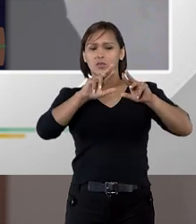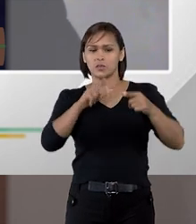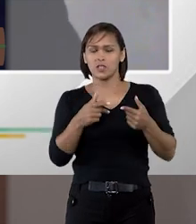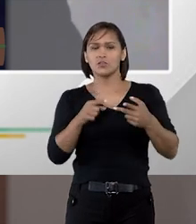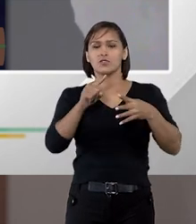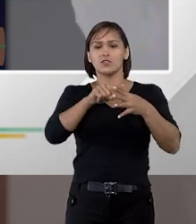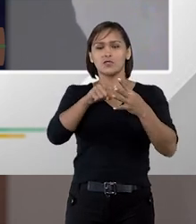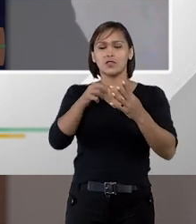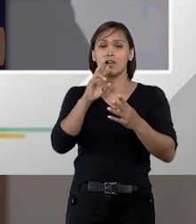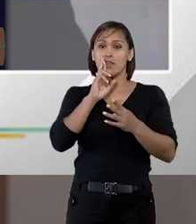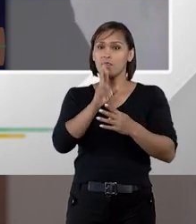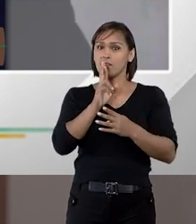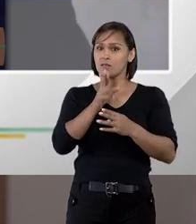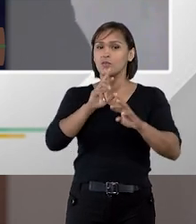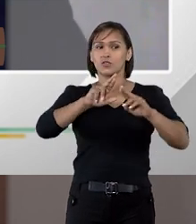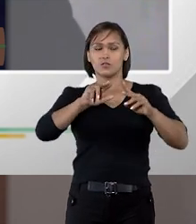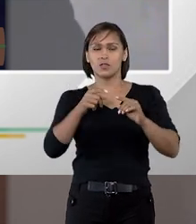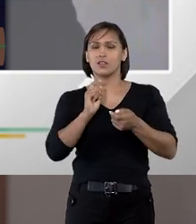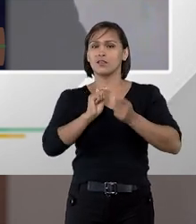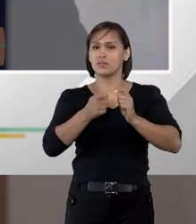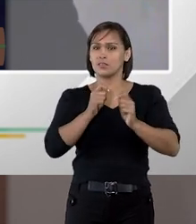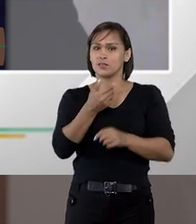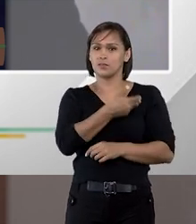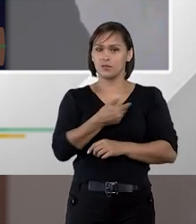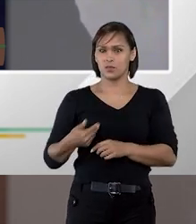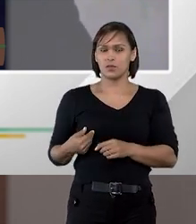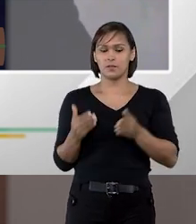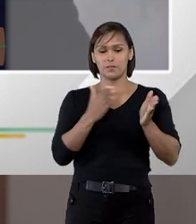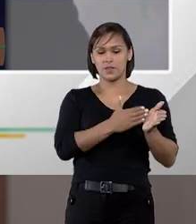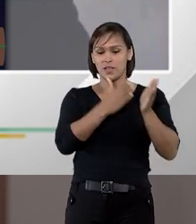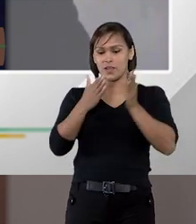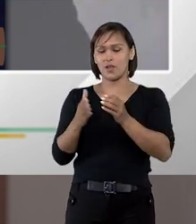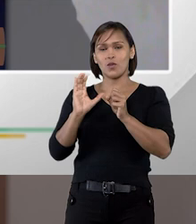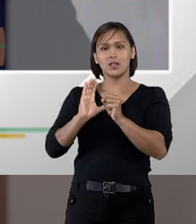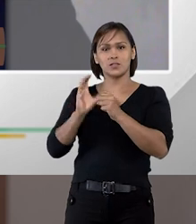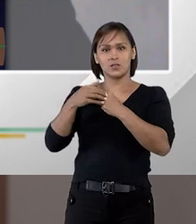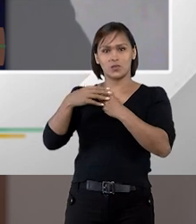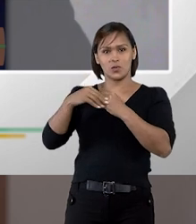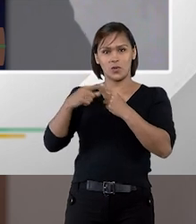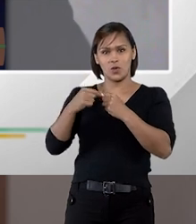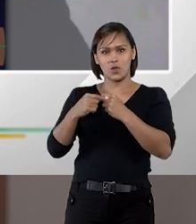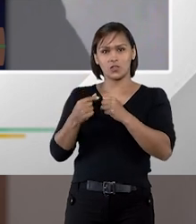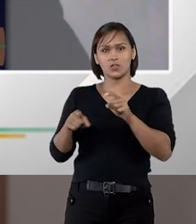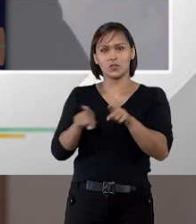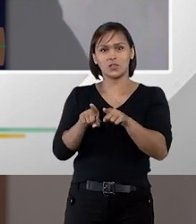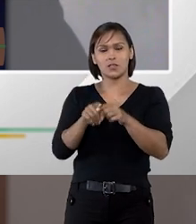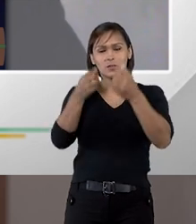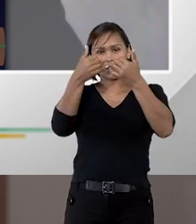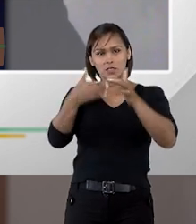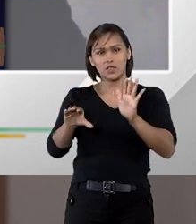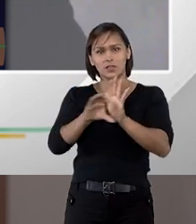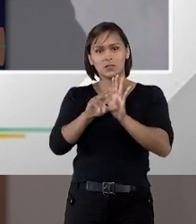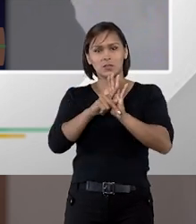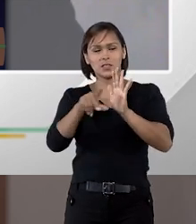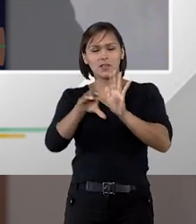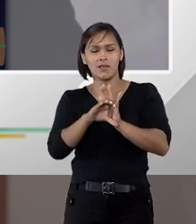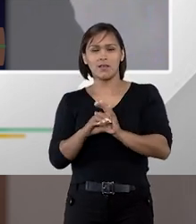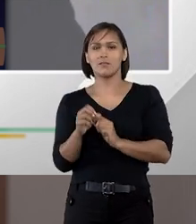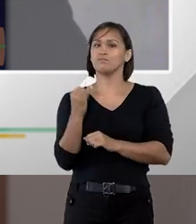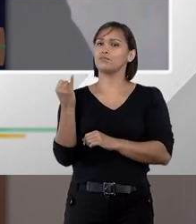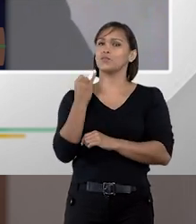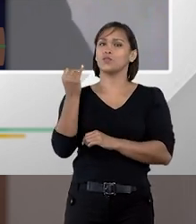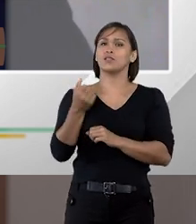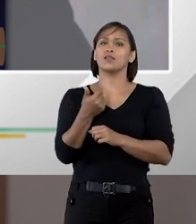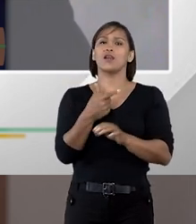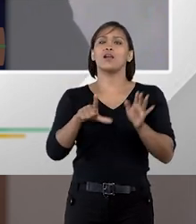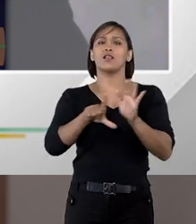alternativos e solução de controvérsias na administração pública ao lado do código de processo civil tivemos também importantíssima